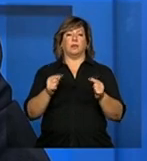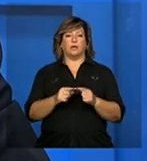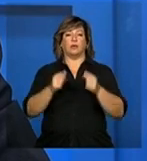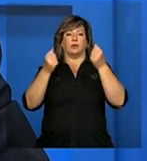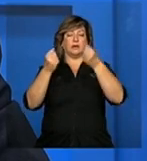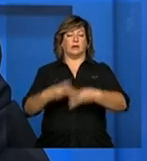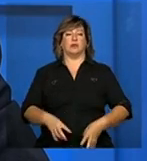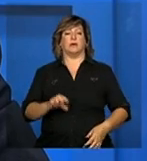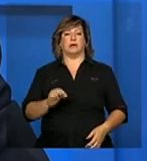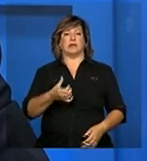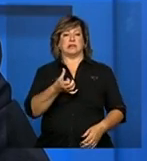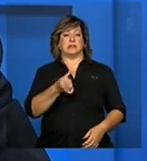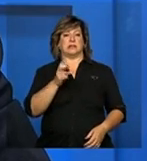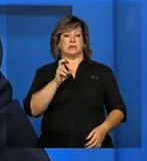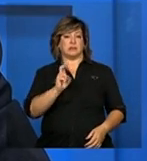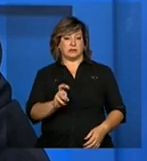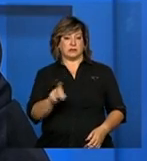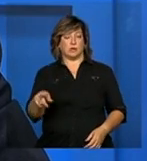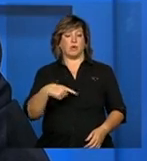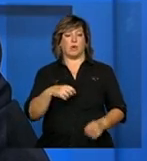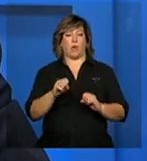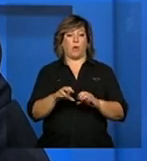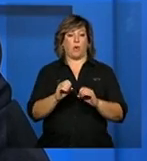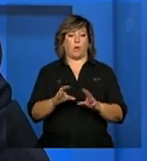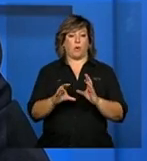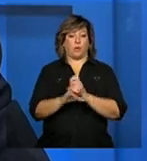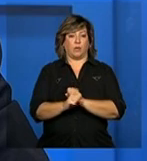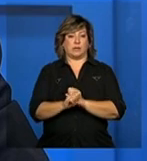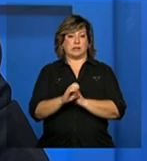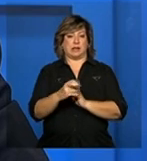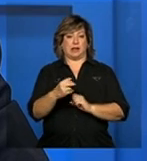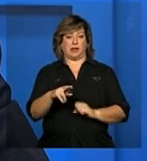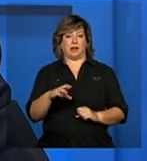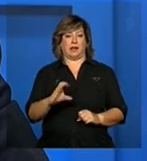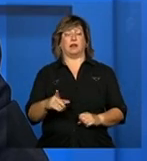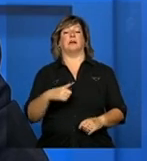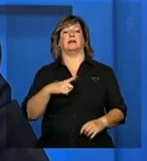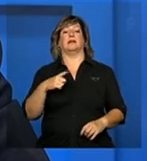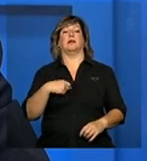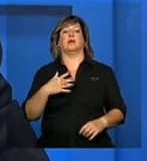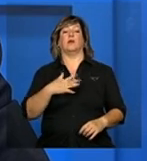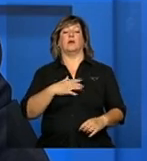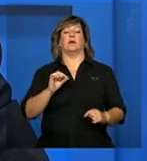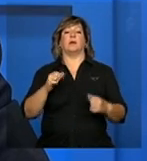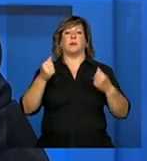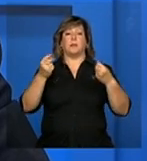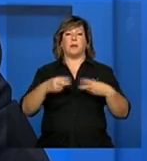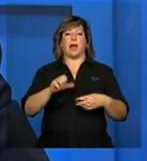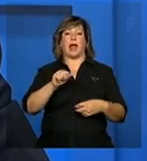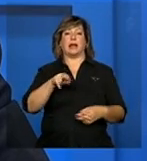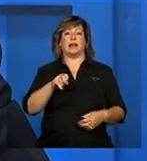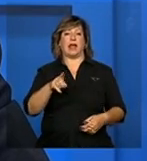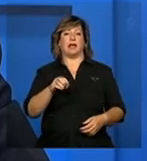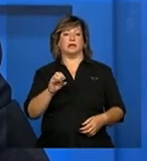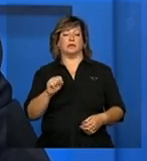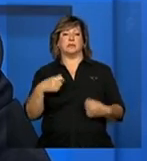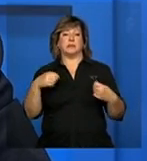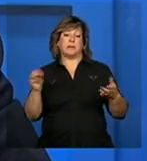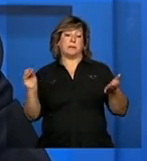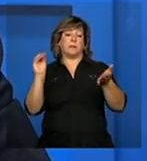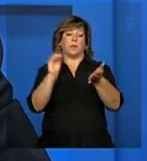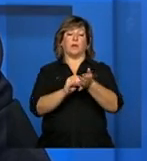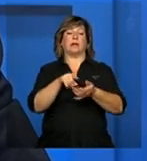65 do SENARC gostaria de maiores esclarecimentos nos anexos que deverão encaminhar no sistema